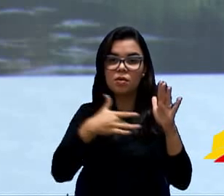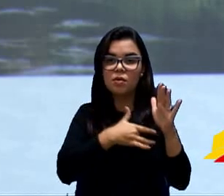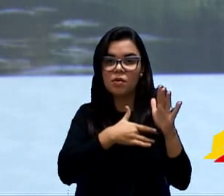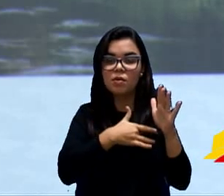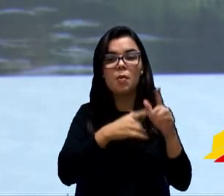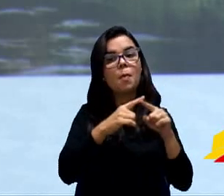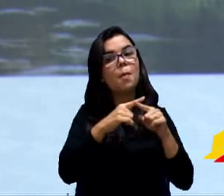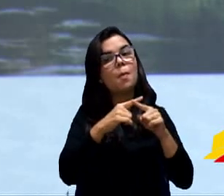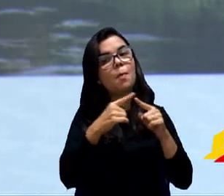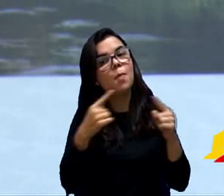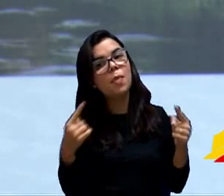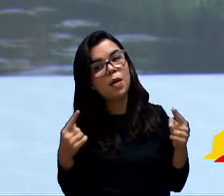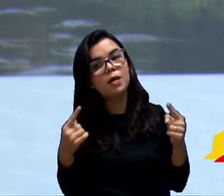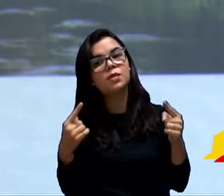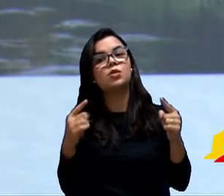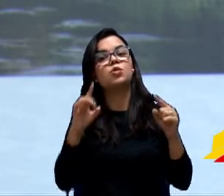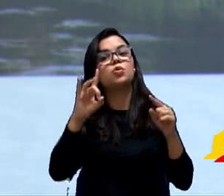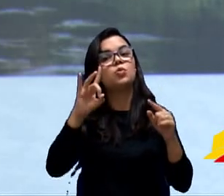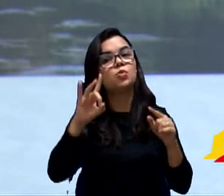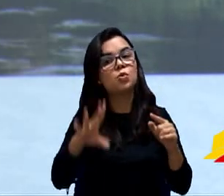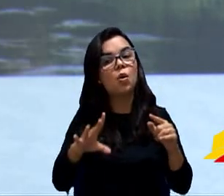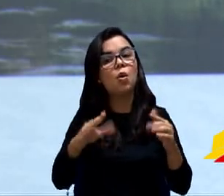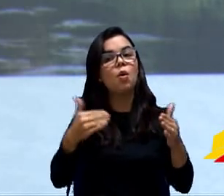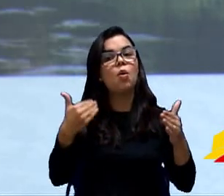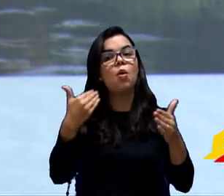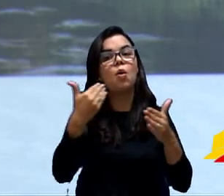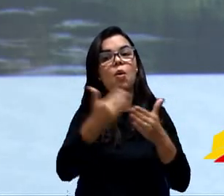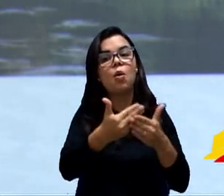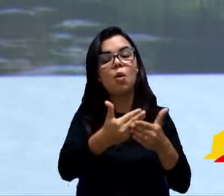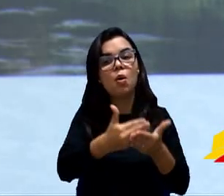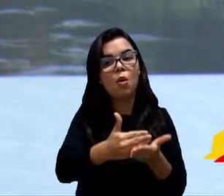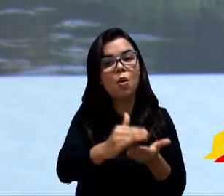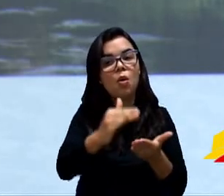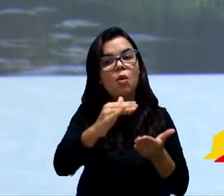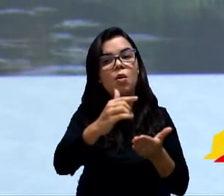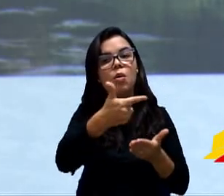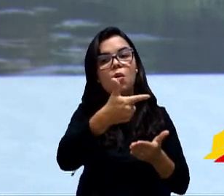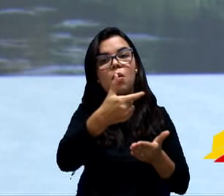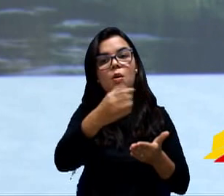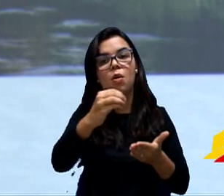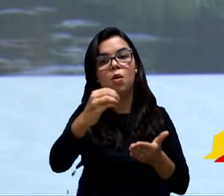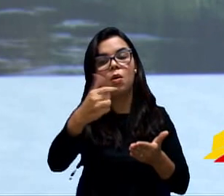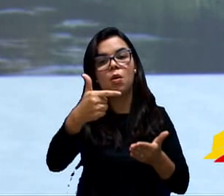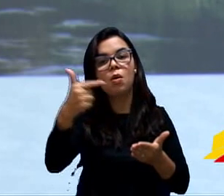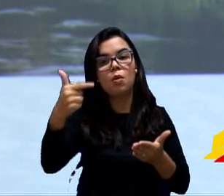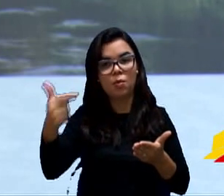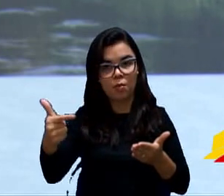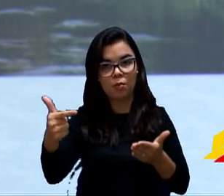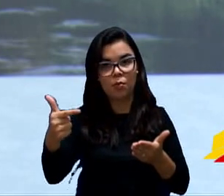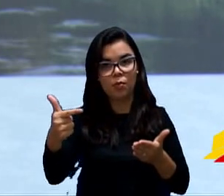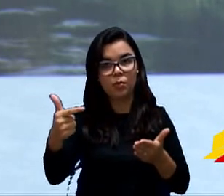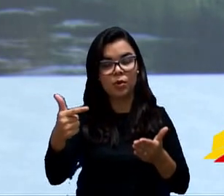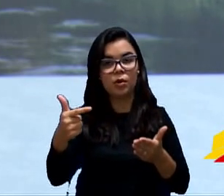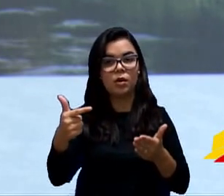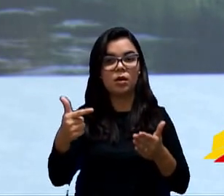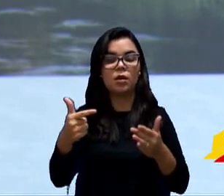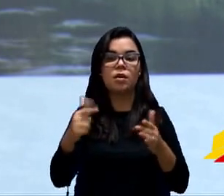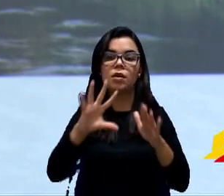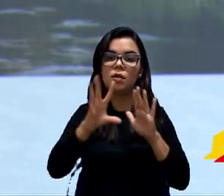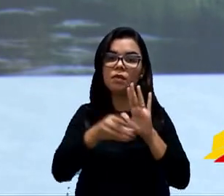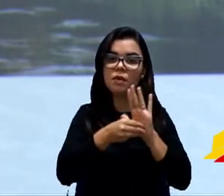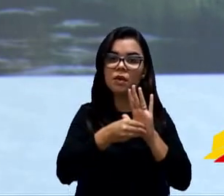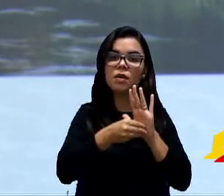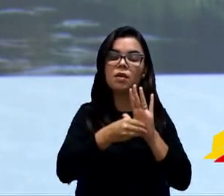porém, só a partir do ano de 2022, em função da lei complementar